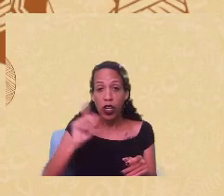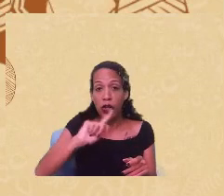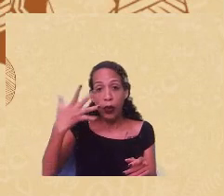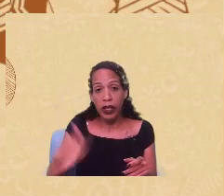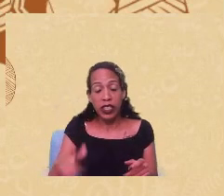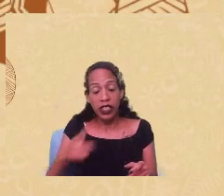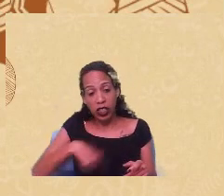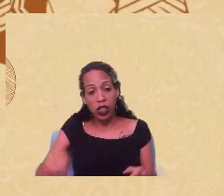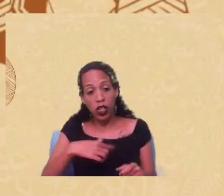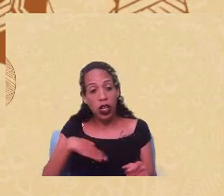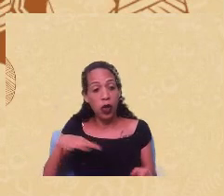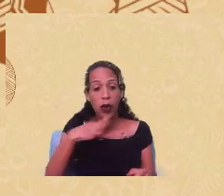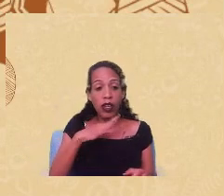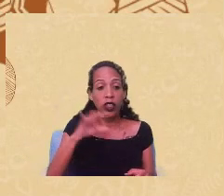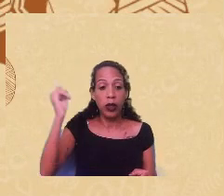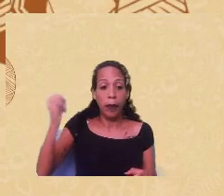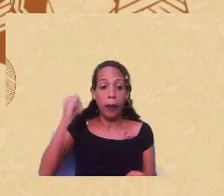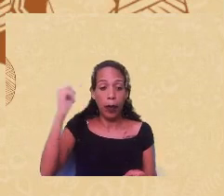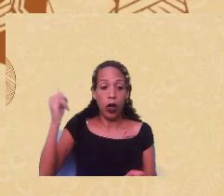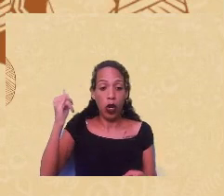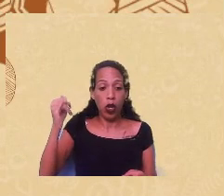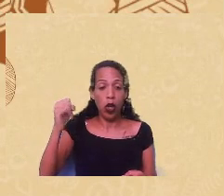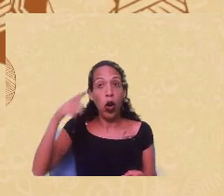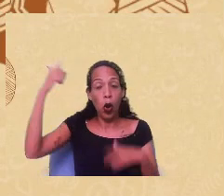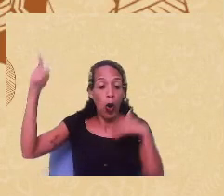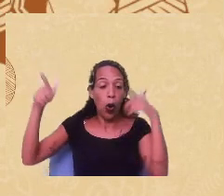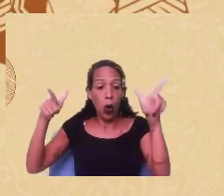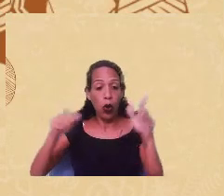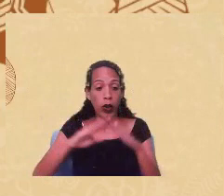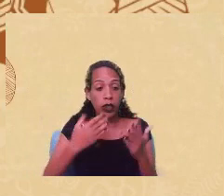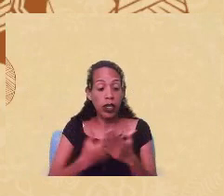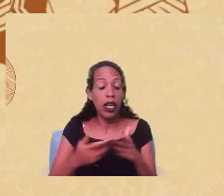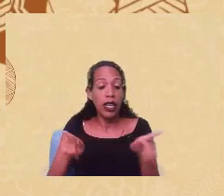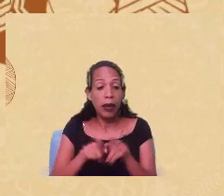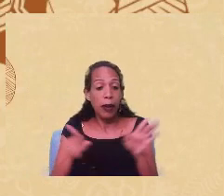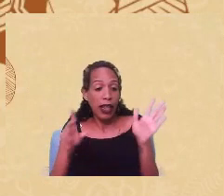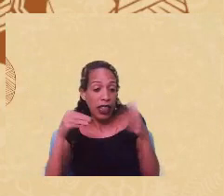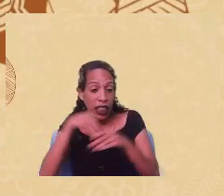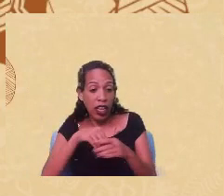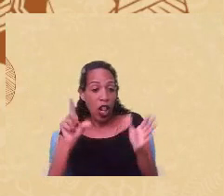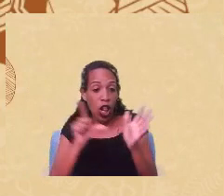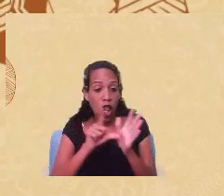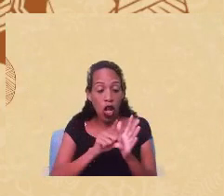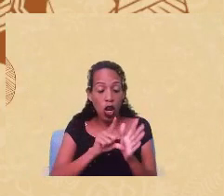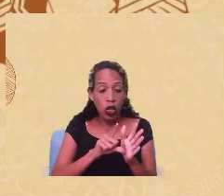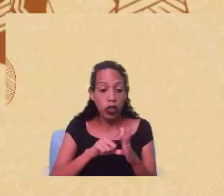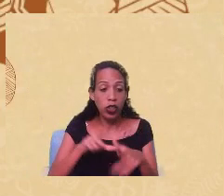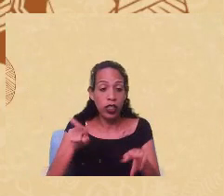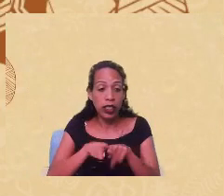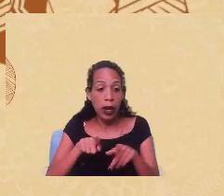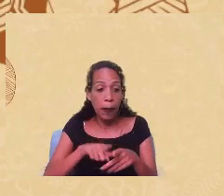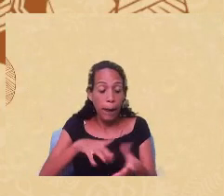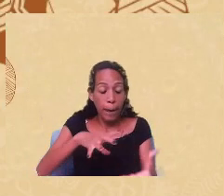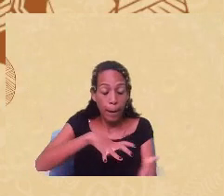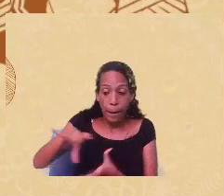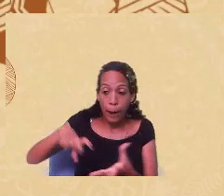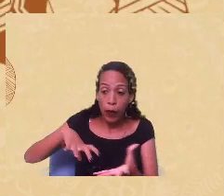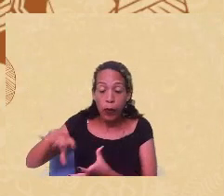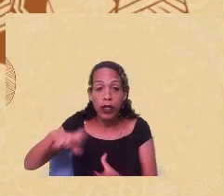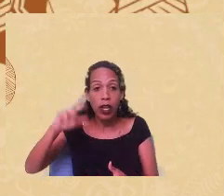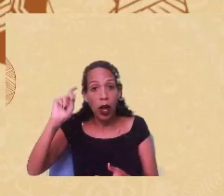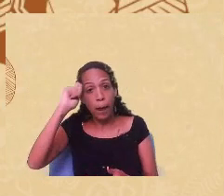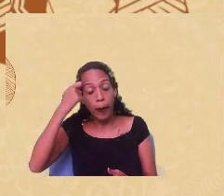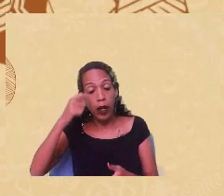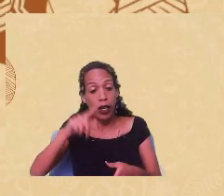Eu acho que é muito importante afirmar a identidade, mas na sua lógica, que é a lógica de mobilizar a negritude para disputar o campo